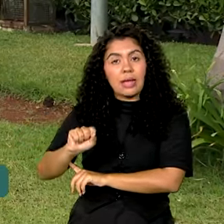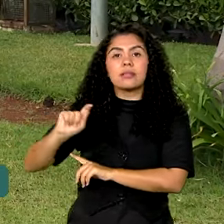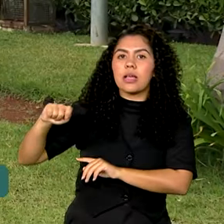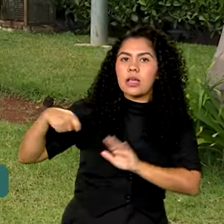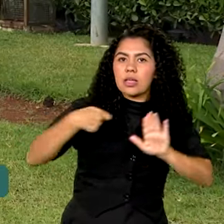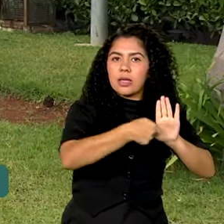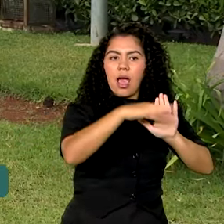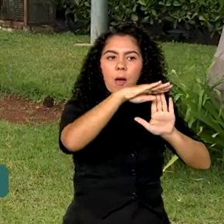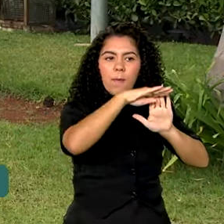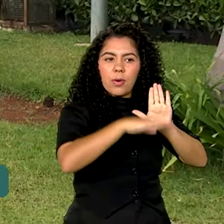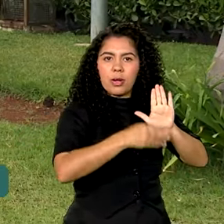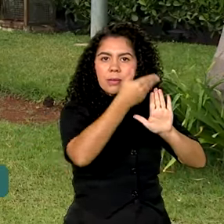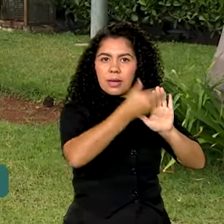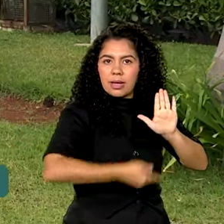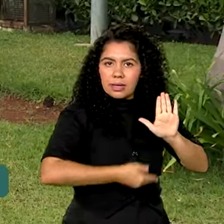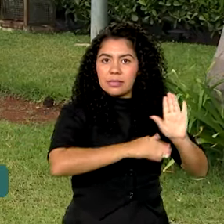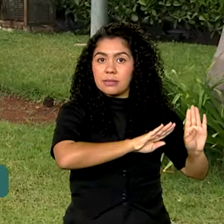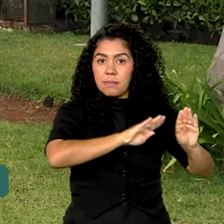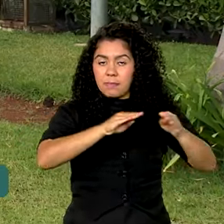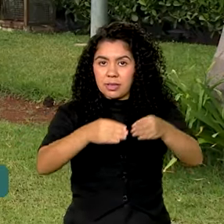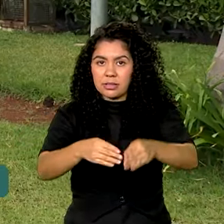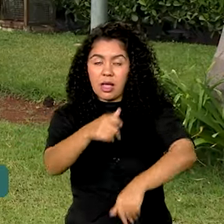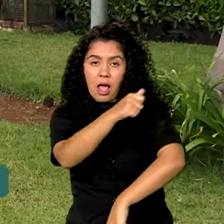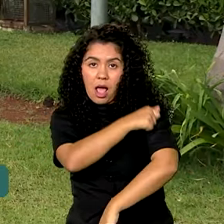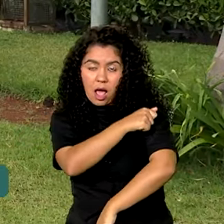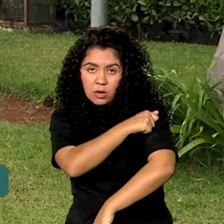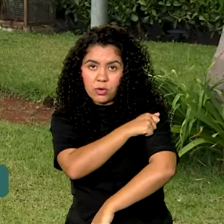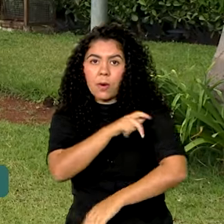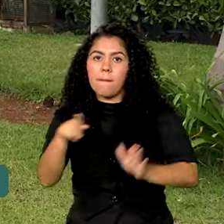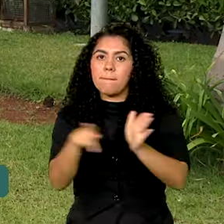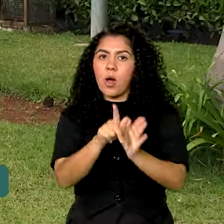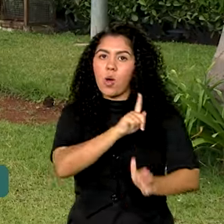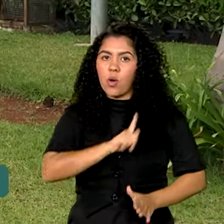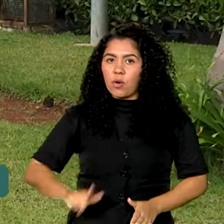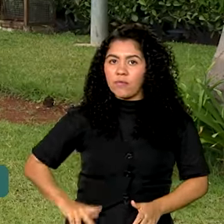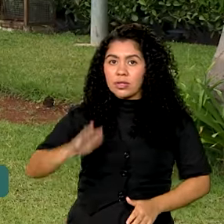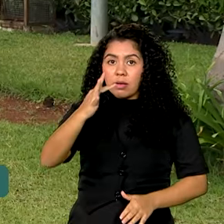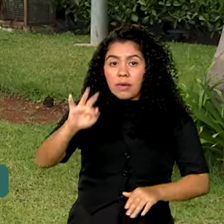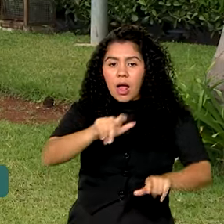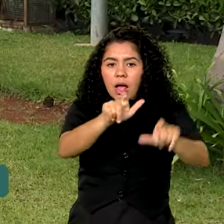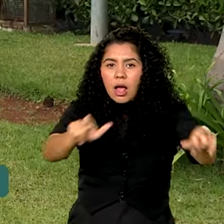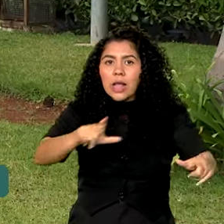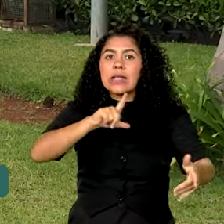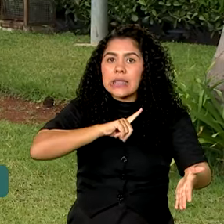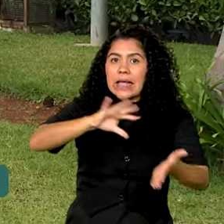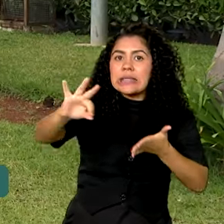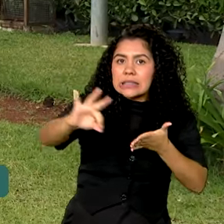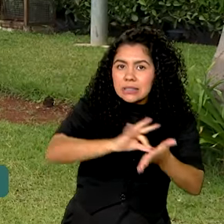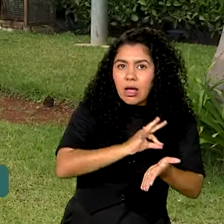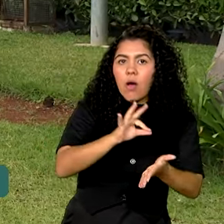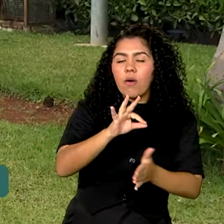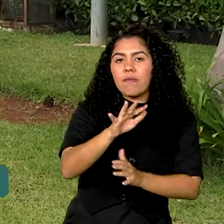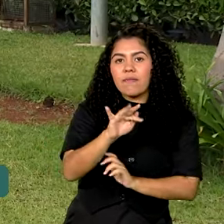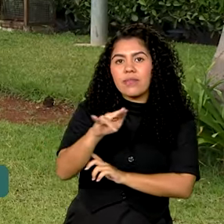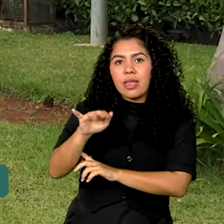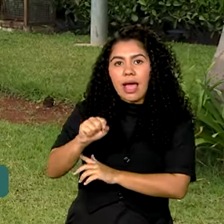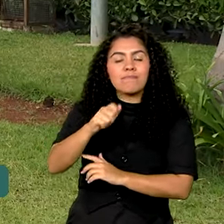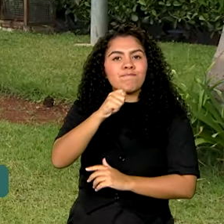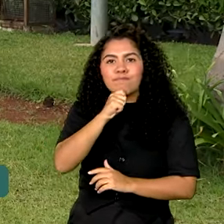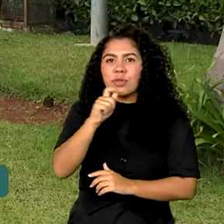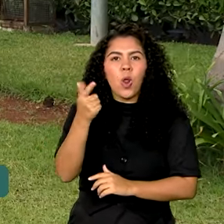destinado aos alunos inscritos no FIES, mas que não conseguiram pagar o financiamento no prazo